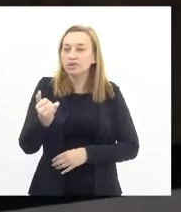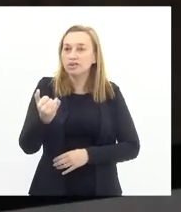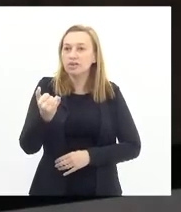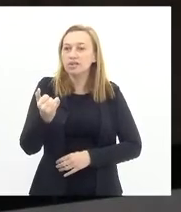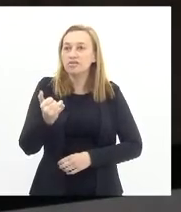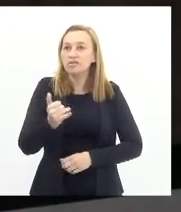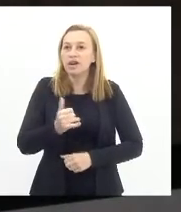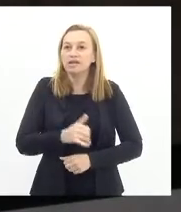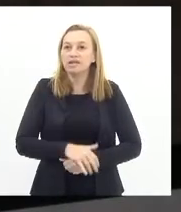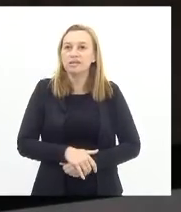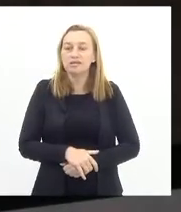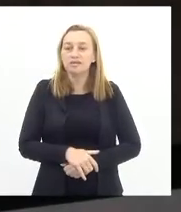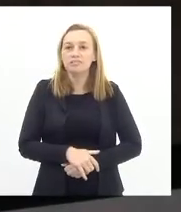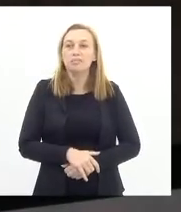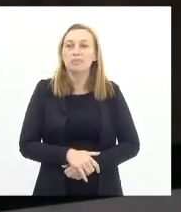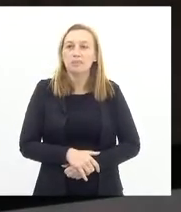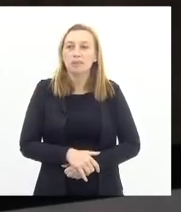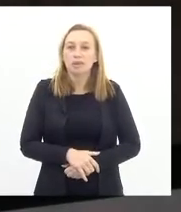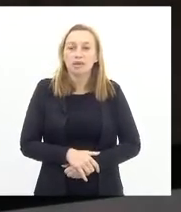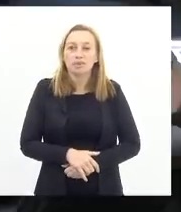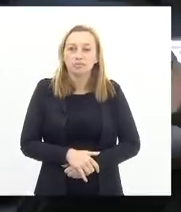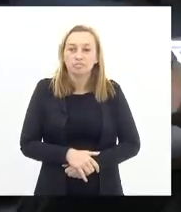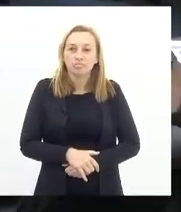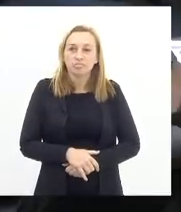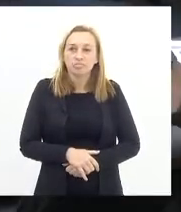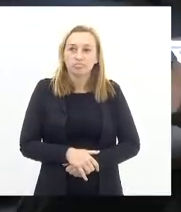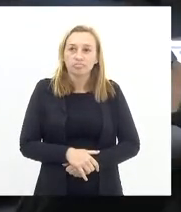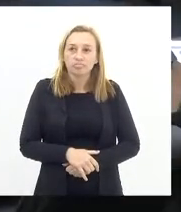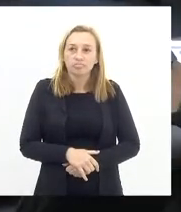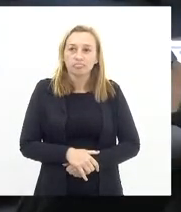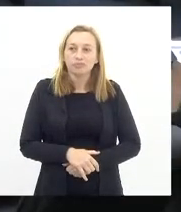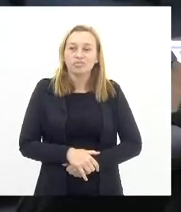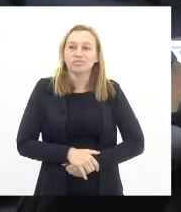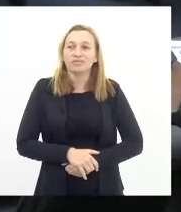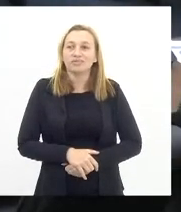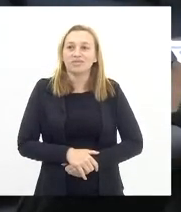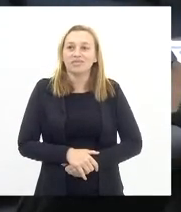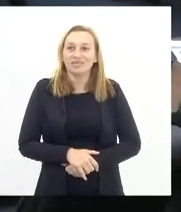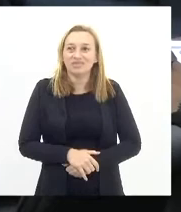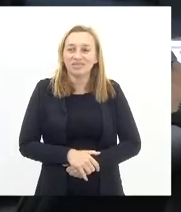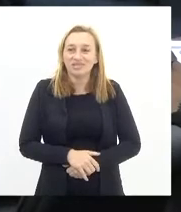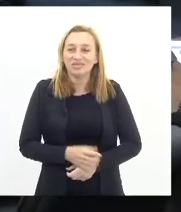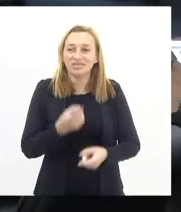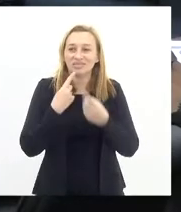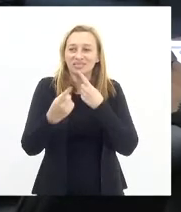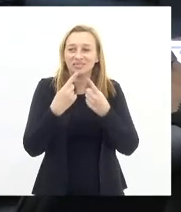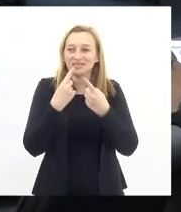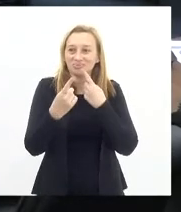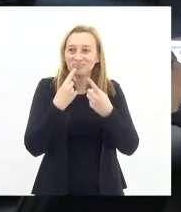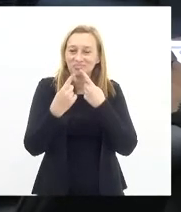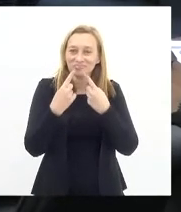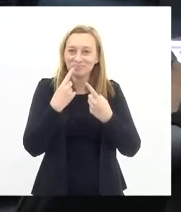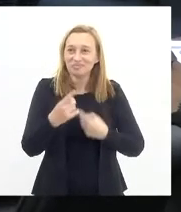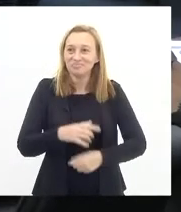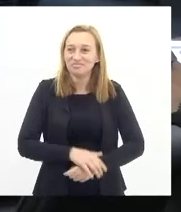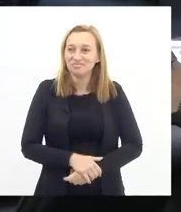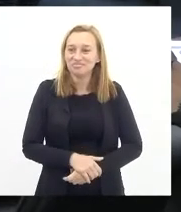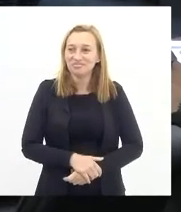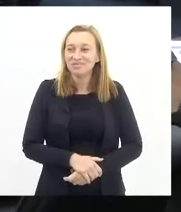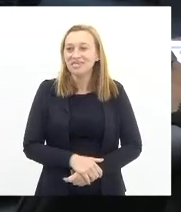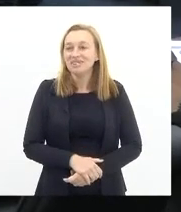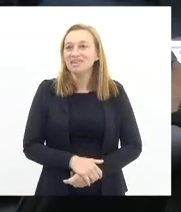essa minha deferência que eu gostaria de fazer declaração para discutir presidente para discutir depois deputado Carlos Mink